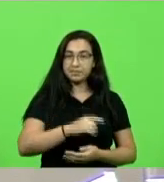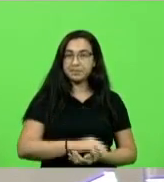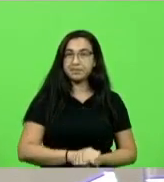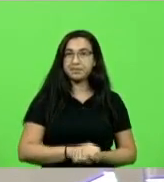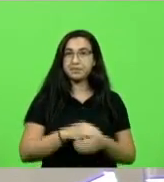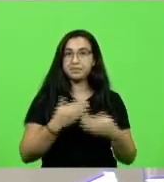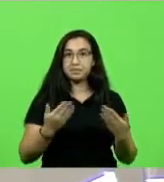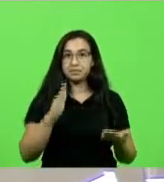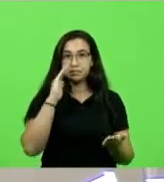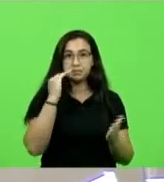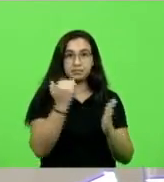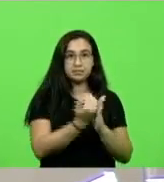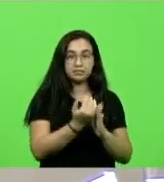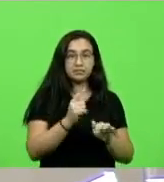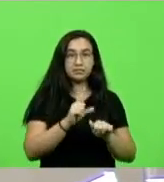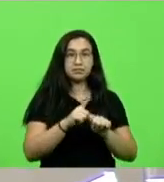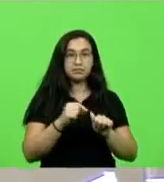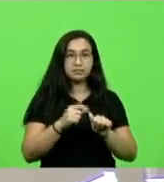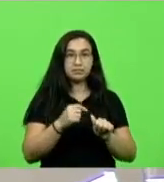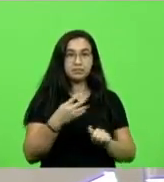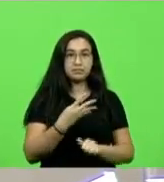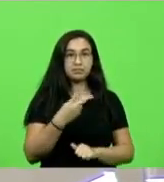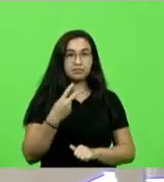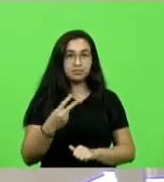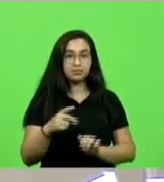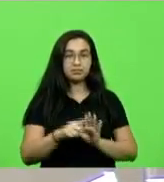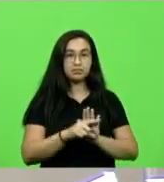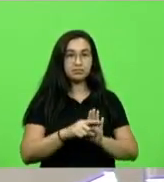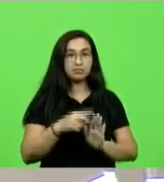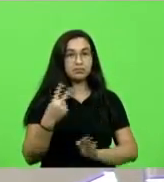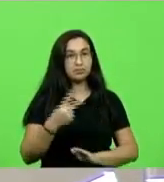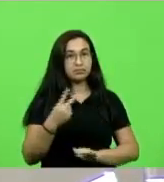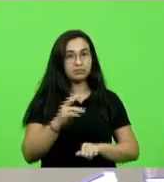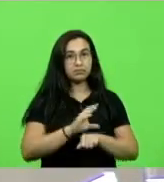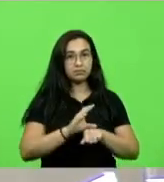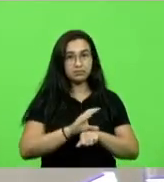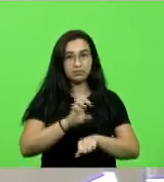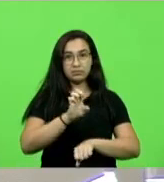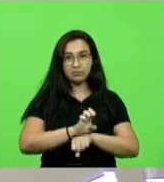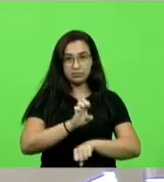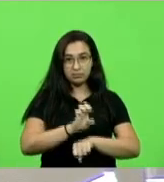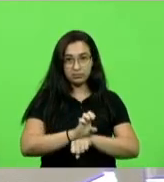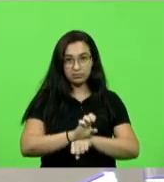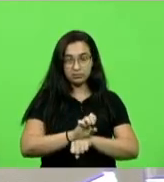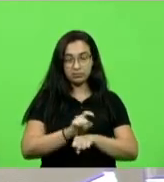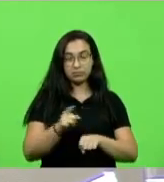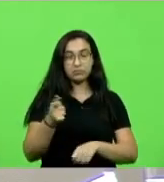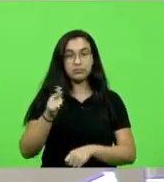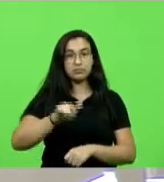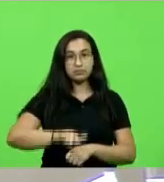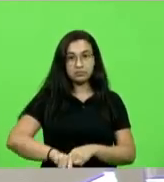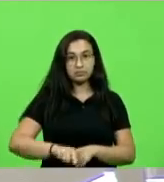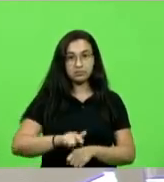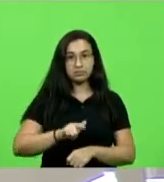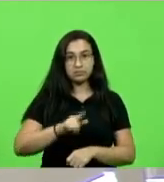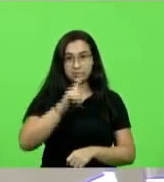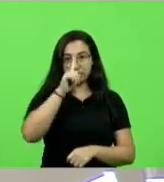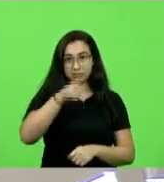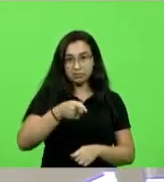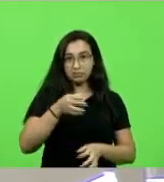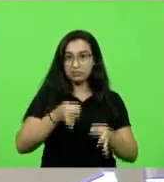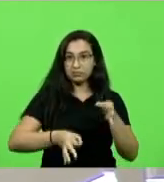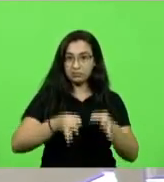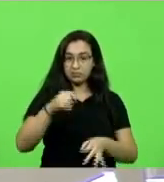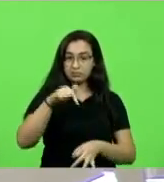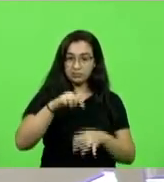em cumprimento ao previsto no artigo 42, parágrafo 2º da Constituição Estadual e diante da intimação judicial feita a esta Casa